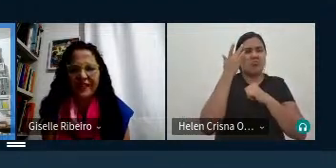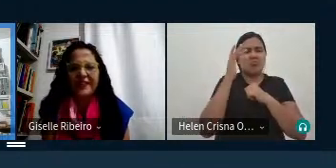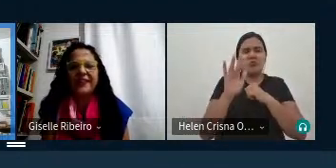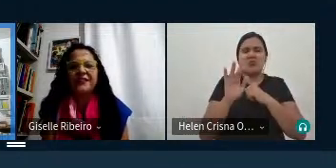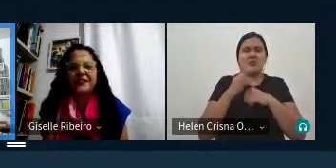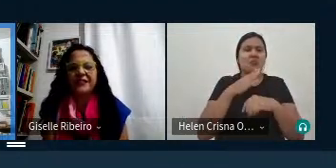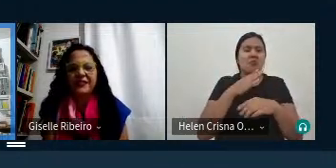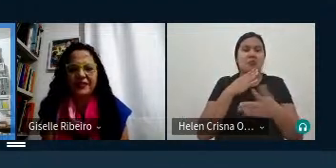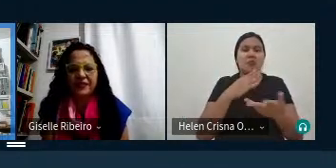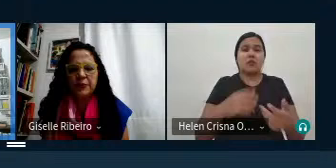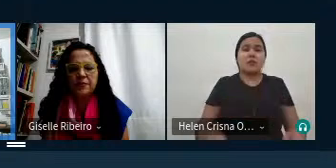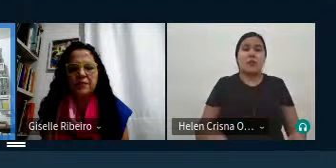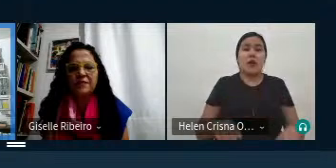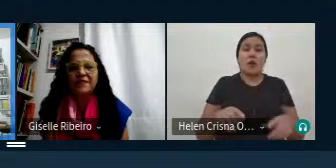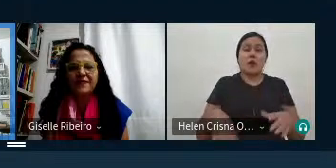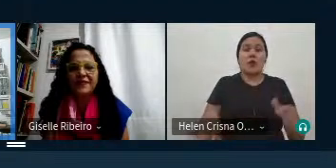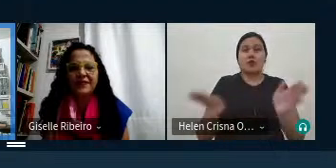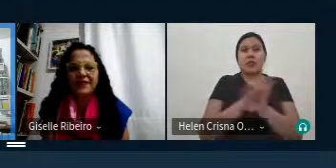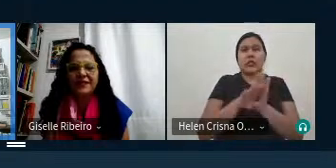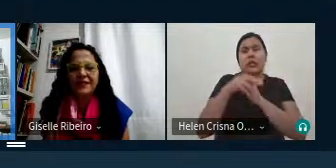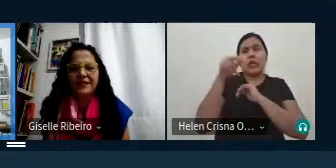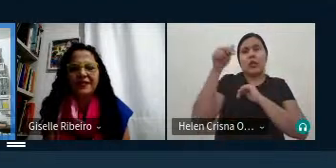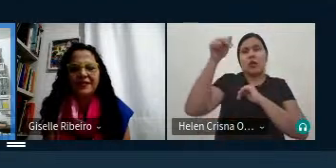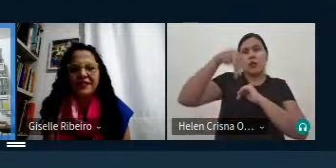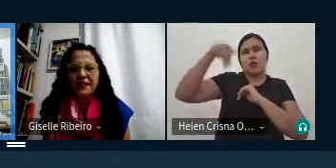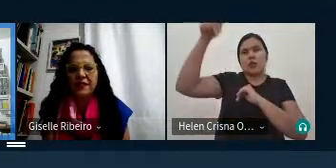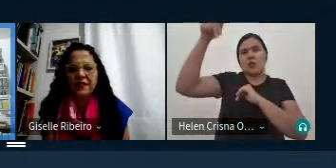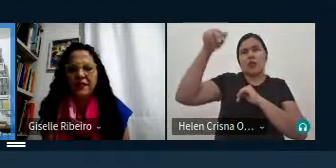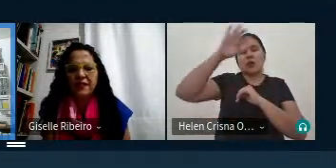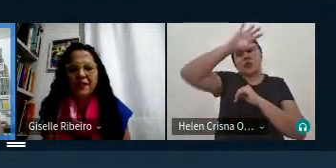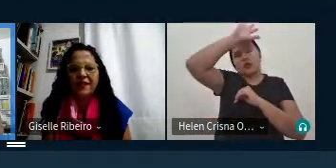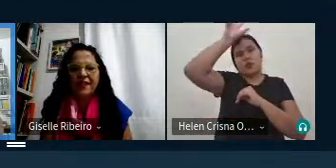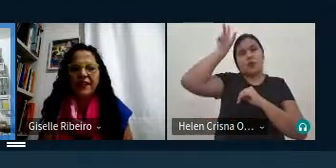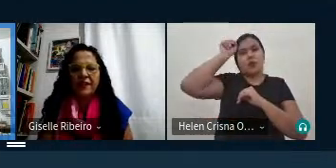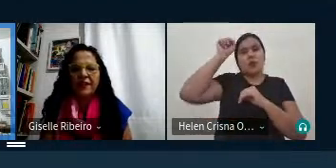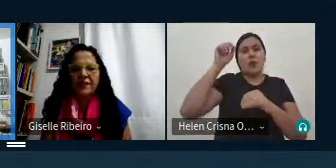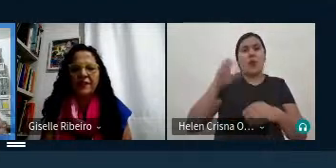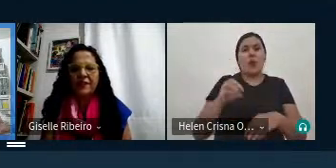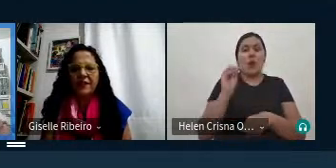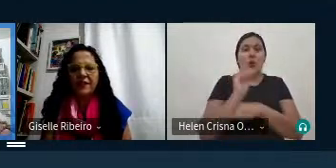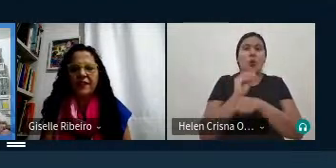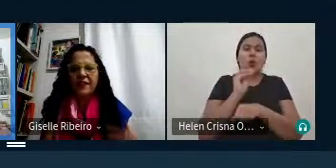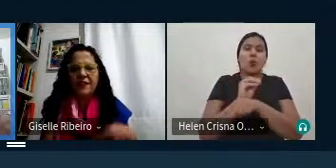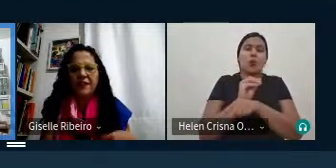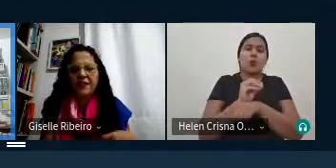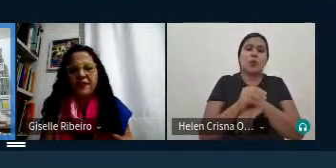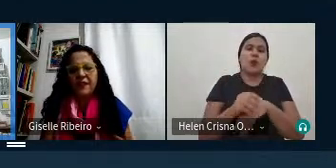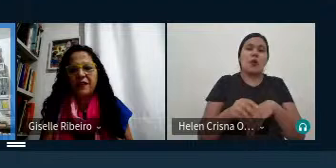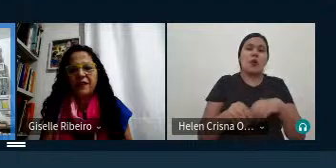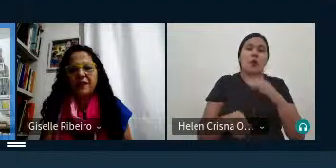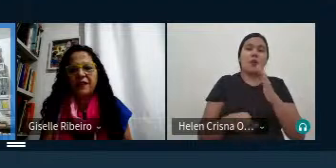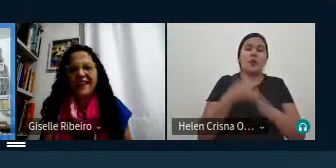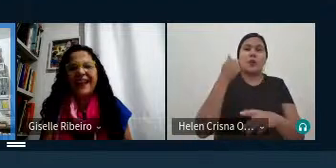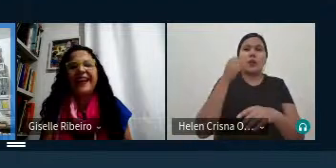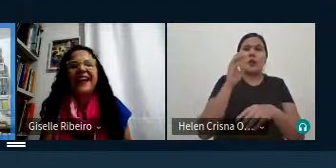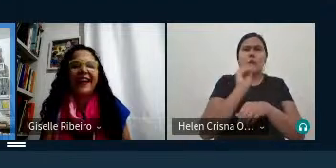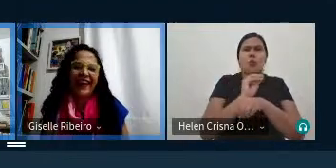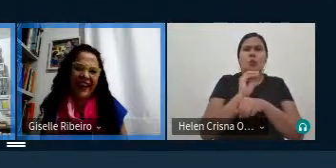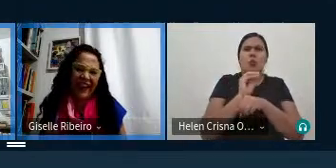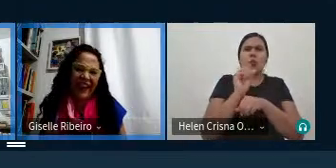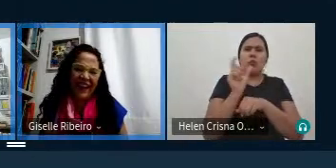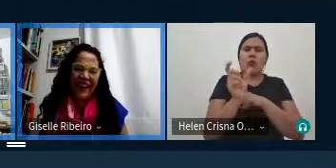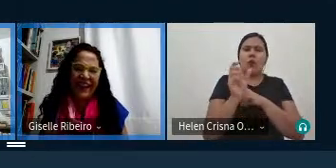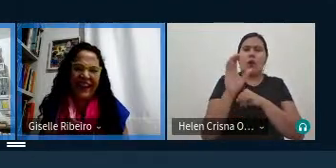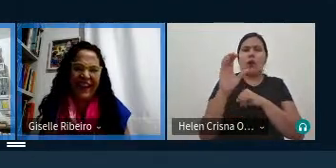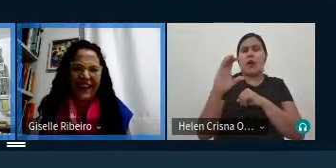quando eu cheguei aqui no norte por exemplo aqui no Amazonas falava assim cuidado a primeira palavra que eu ouvi carapanã eu o que que é